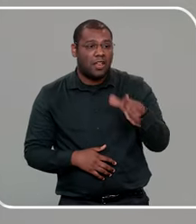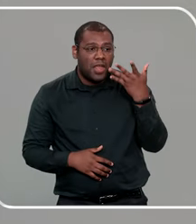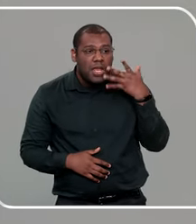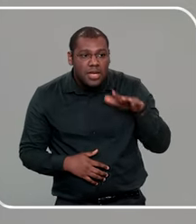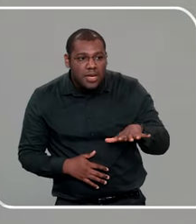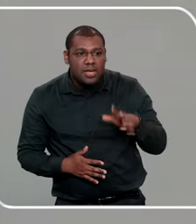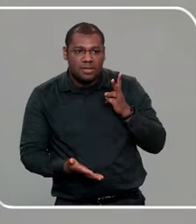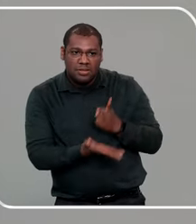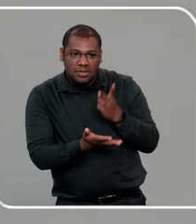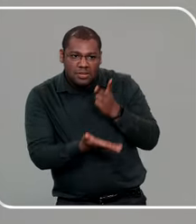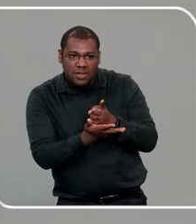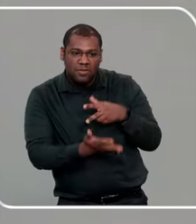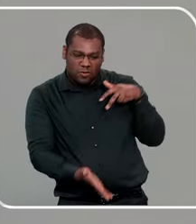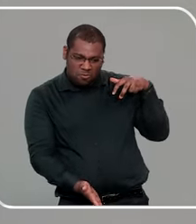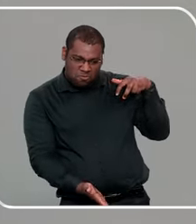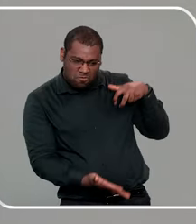que,